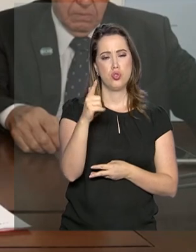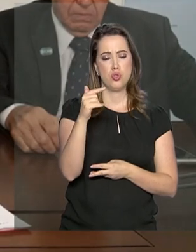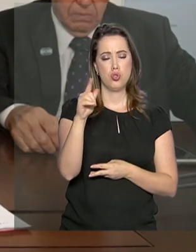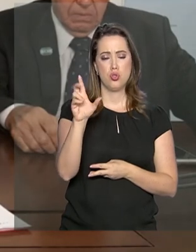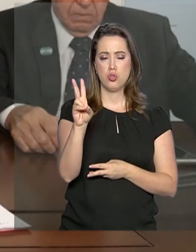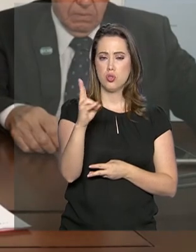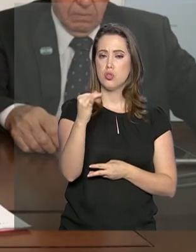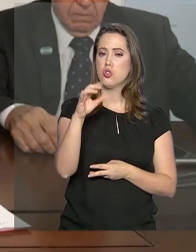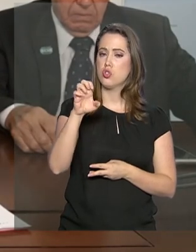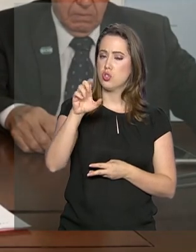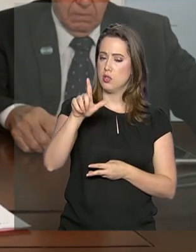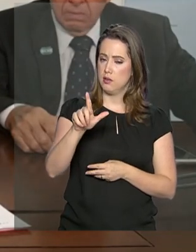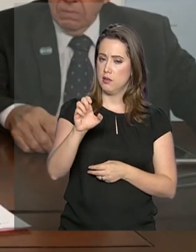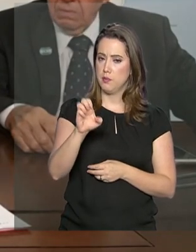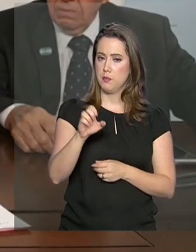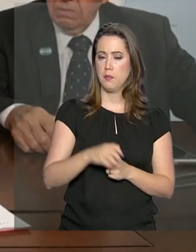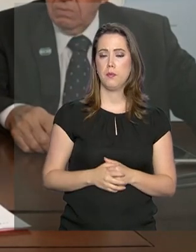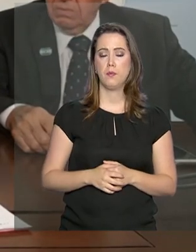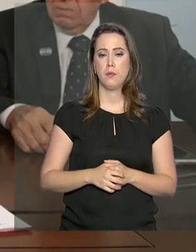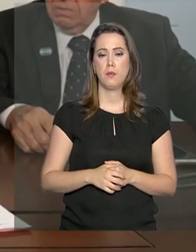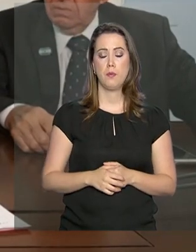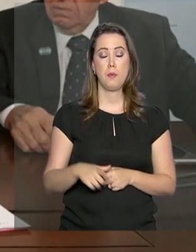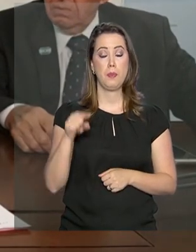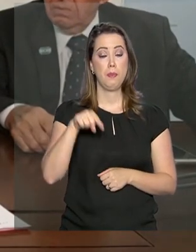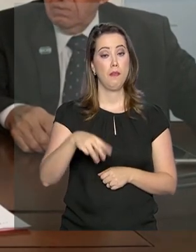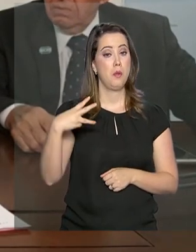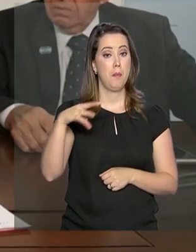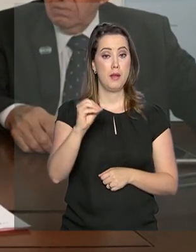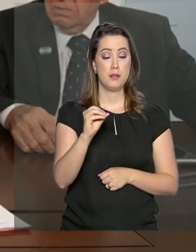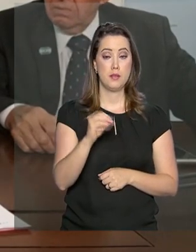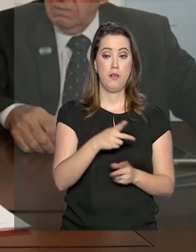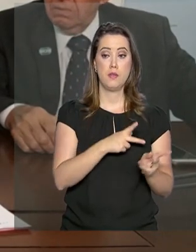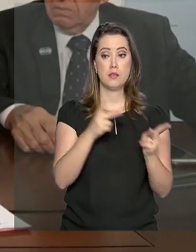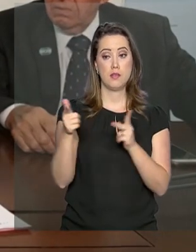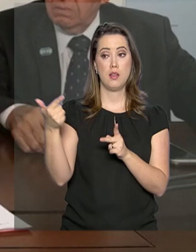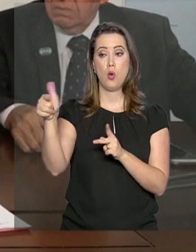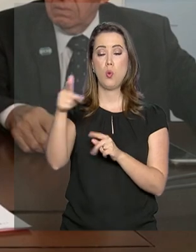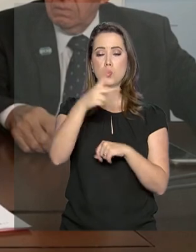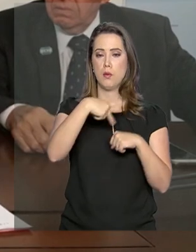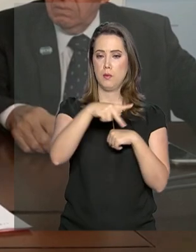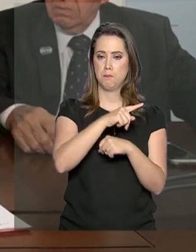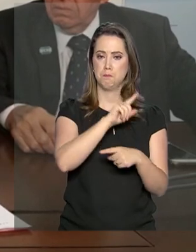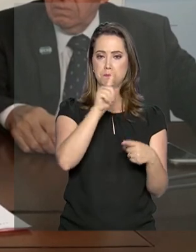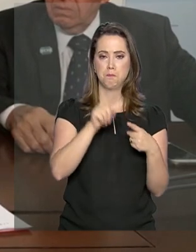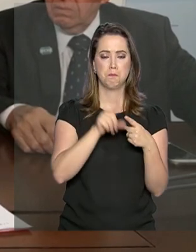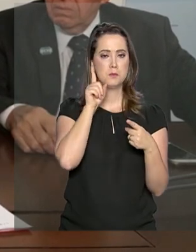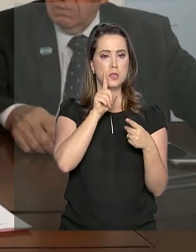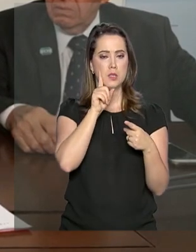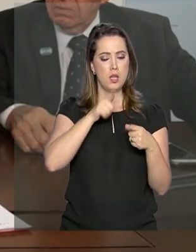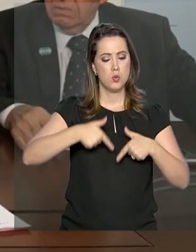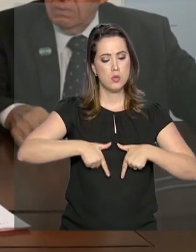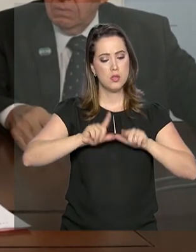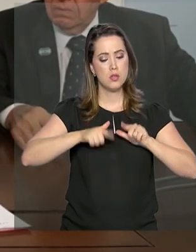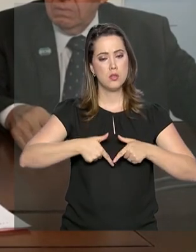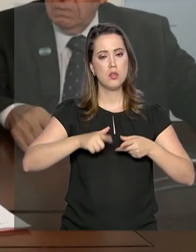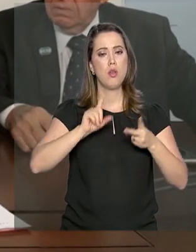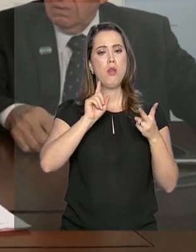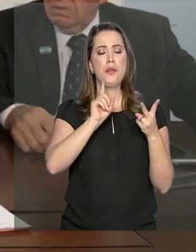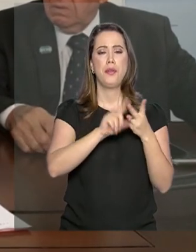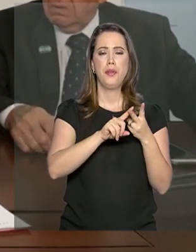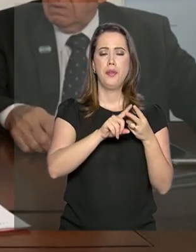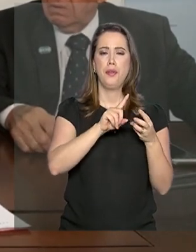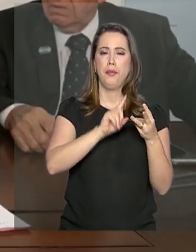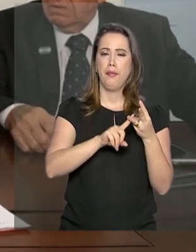Nesse mês de março, nós faremos três visitas oficiais a outros países. Estados Unidos, Israel e Chile.